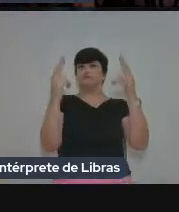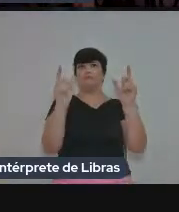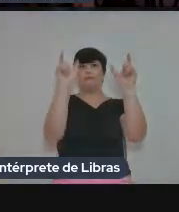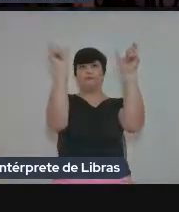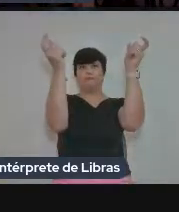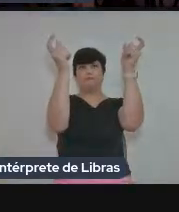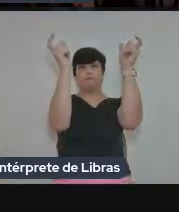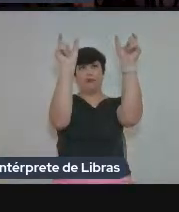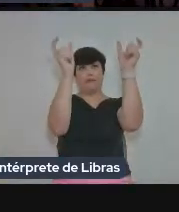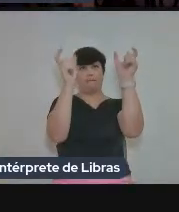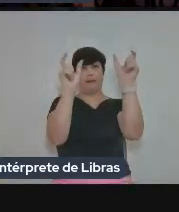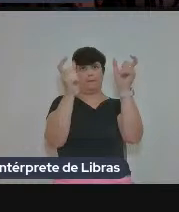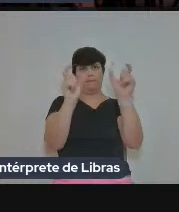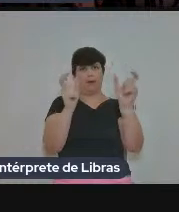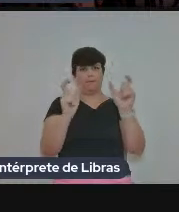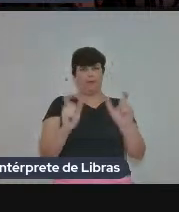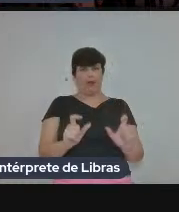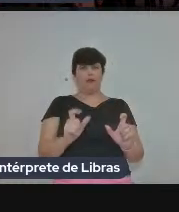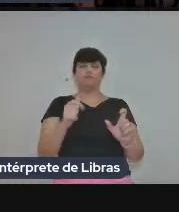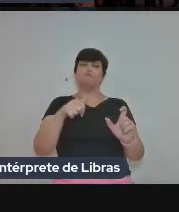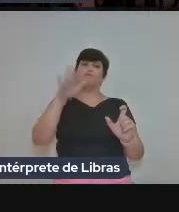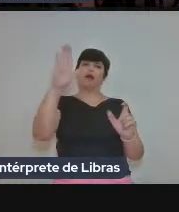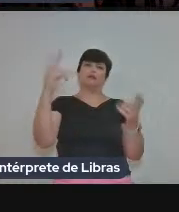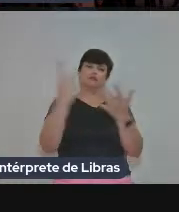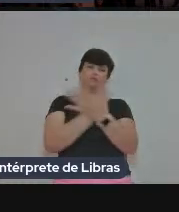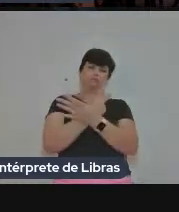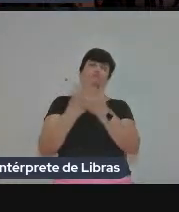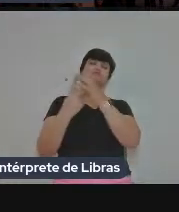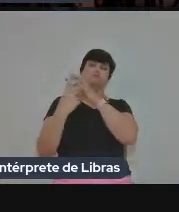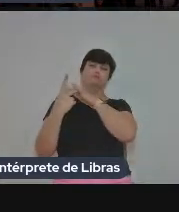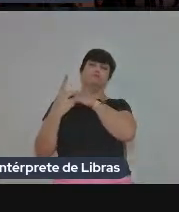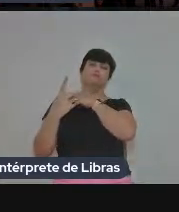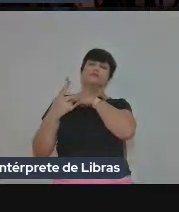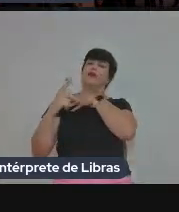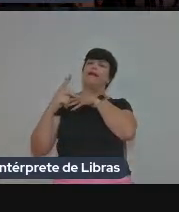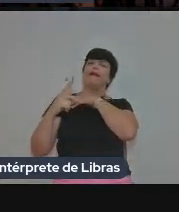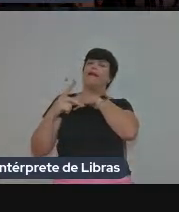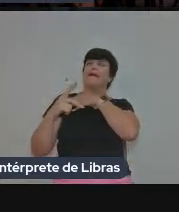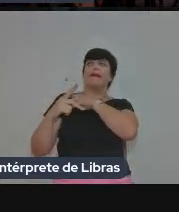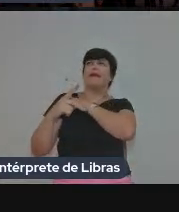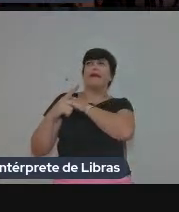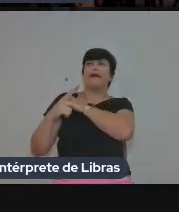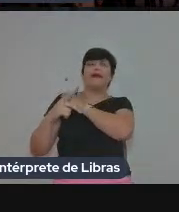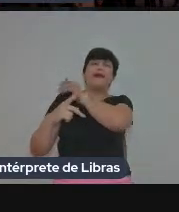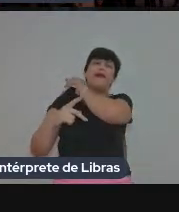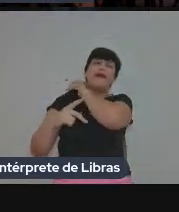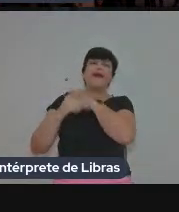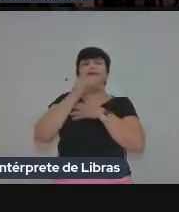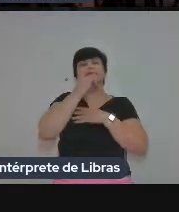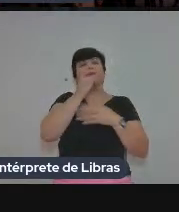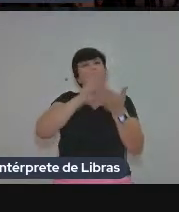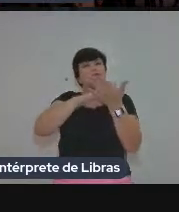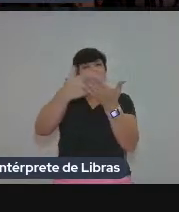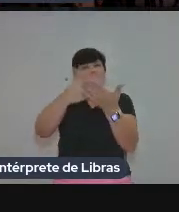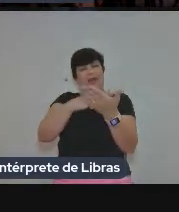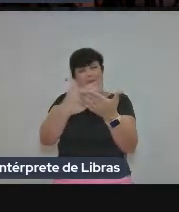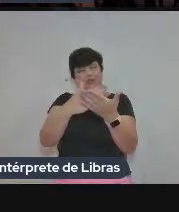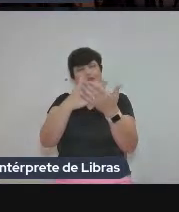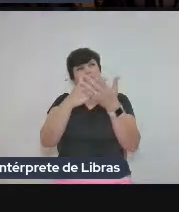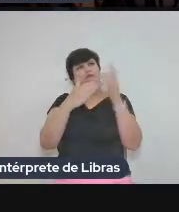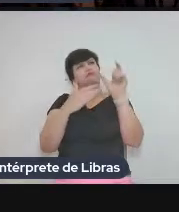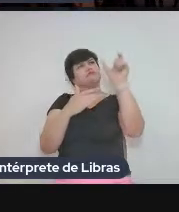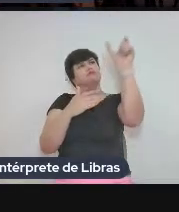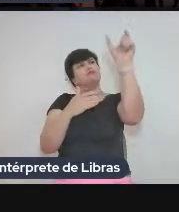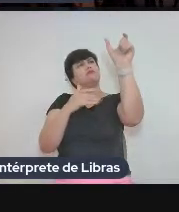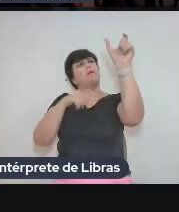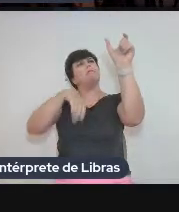palavras. E, então, eu peguei as palavras mais representativas, em caso, eu peguei só um exemplo, intérprete, que é mais representativo do corpus, e fui buscar